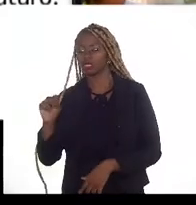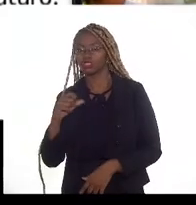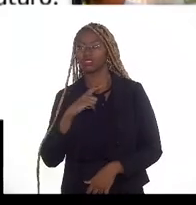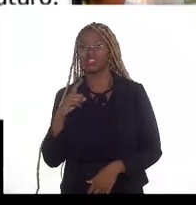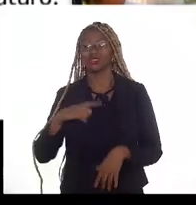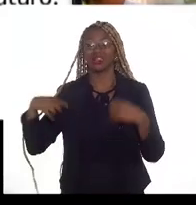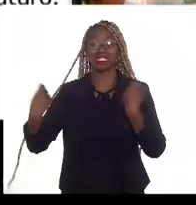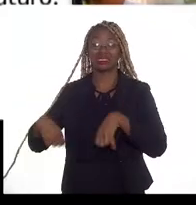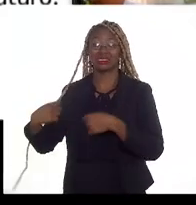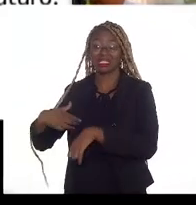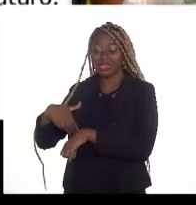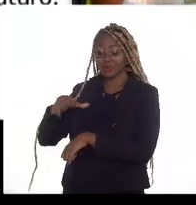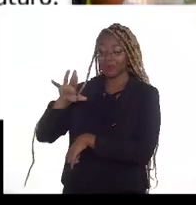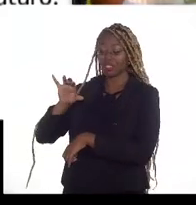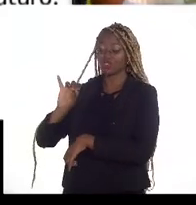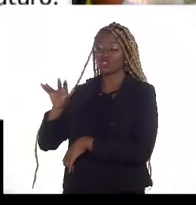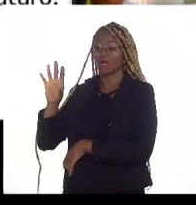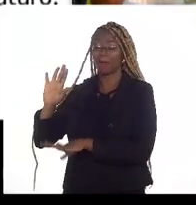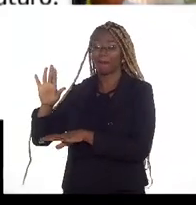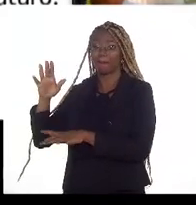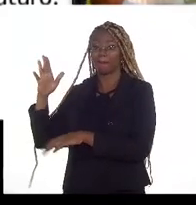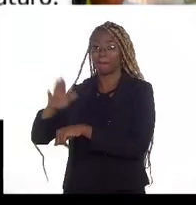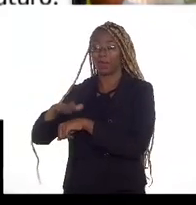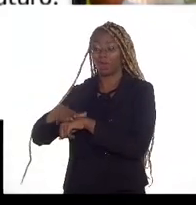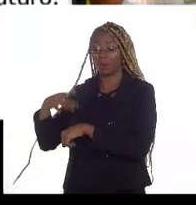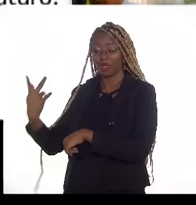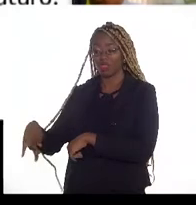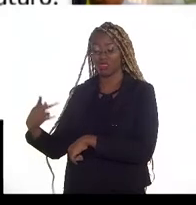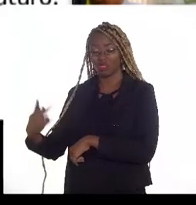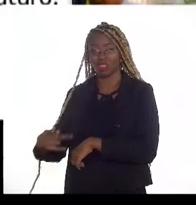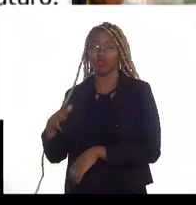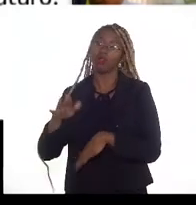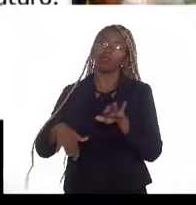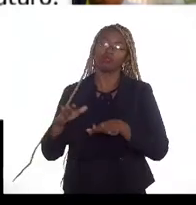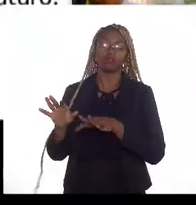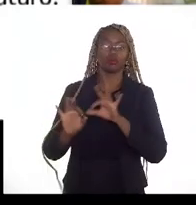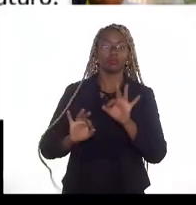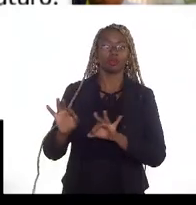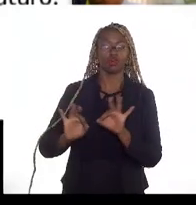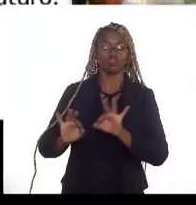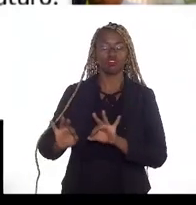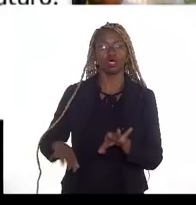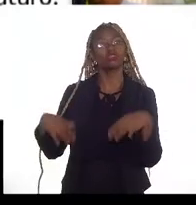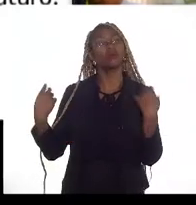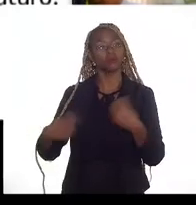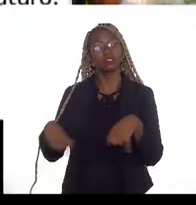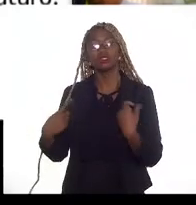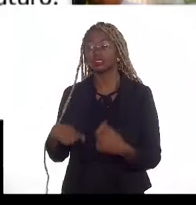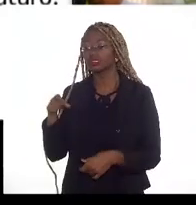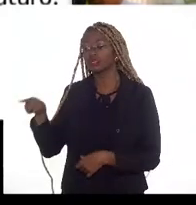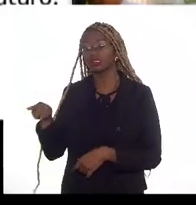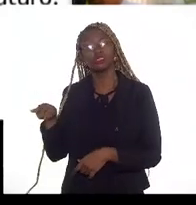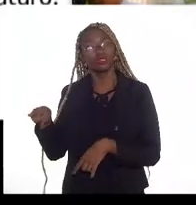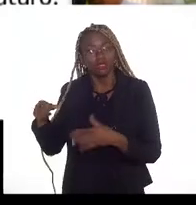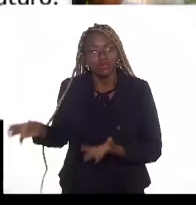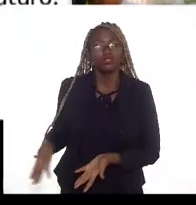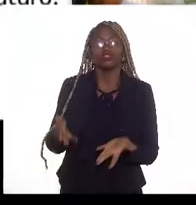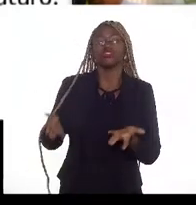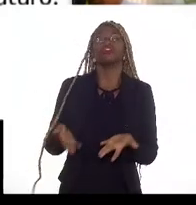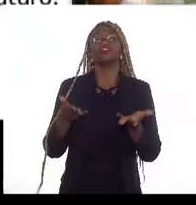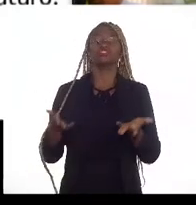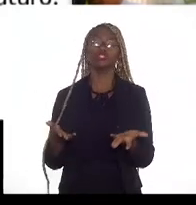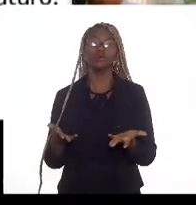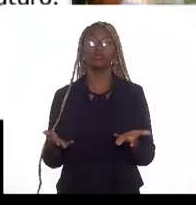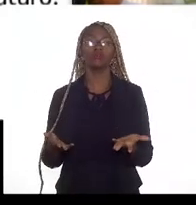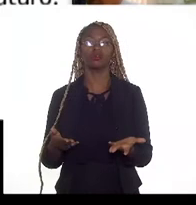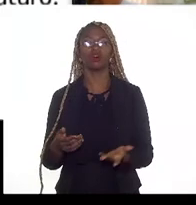demanda mais local, muitas vezes os projetos dependem do crescimento dessa demanda para se viabilizar, os